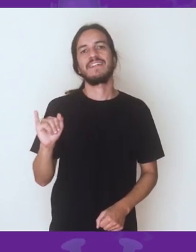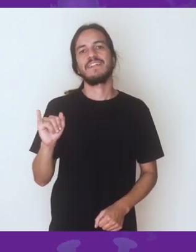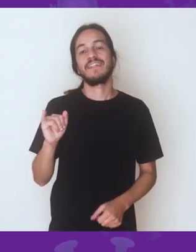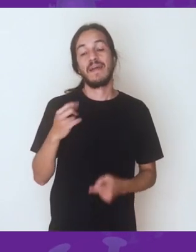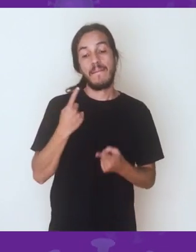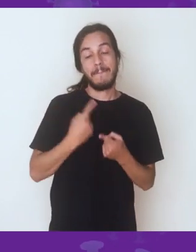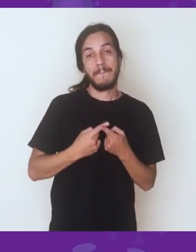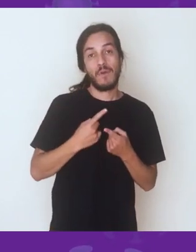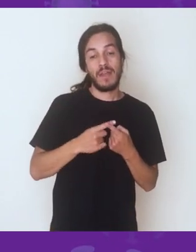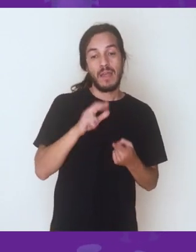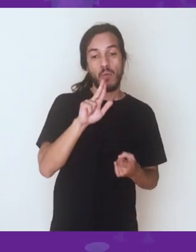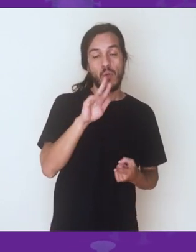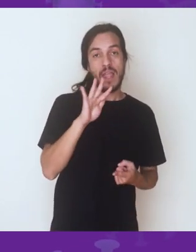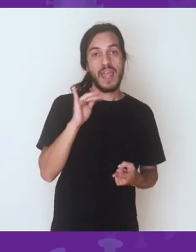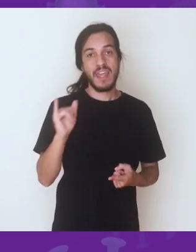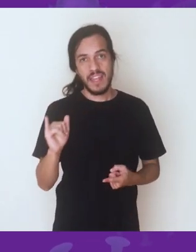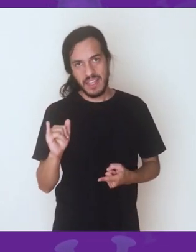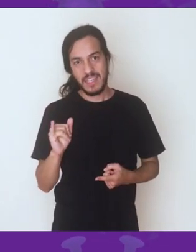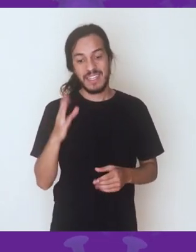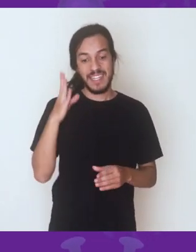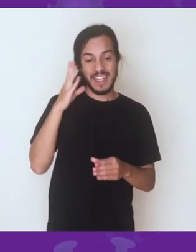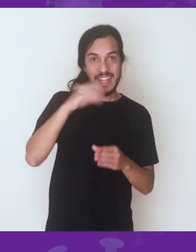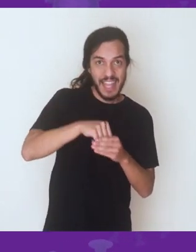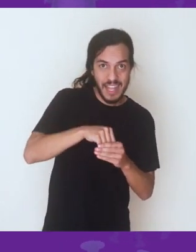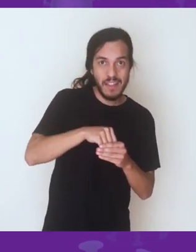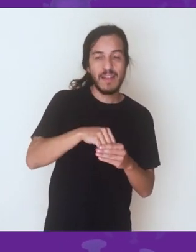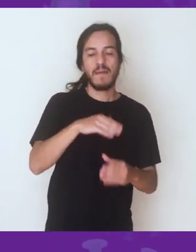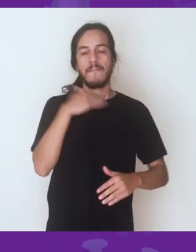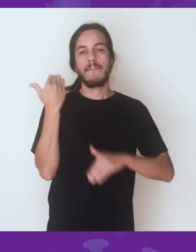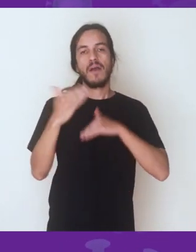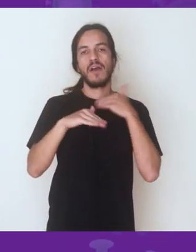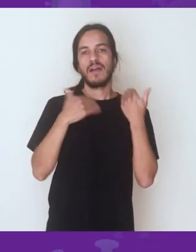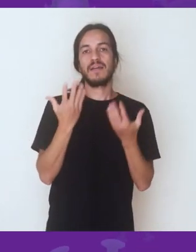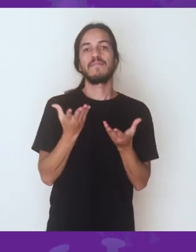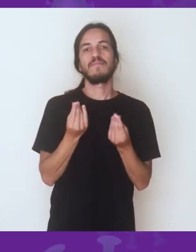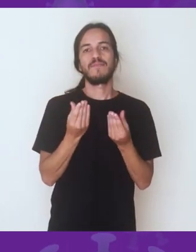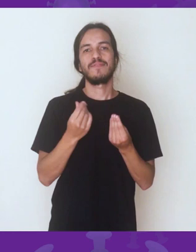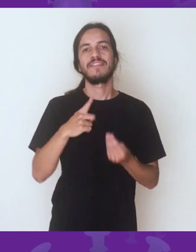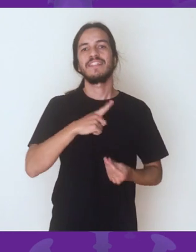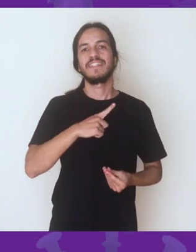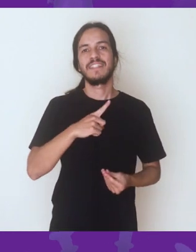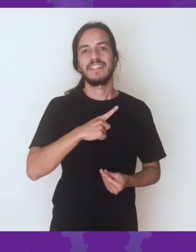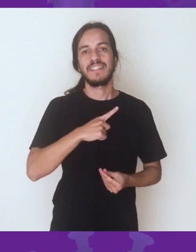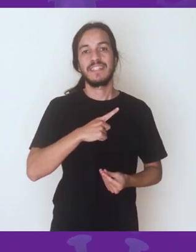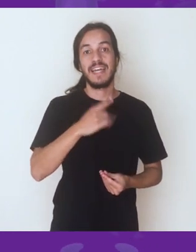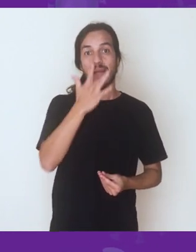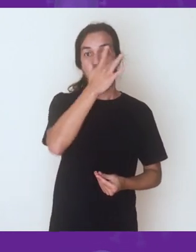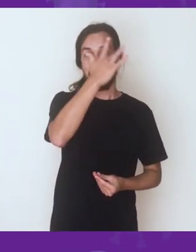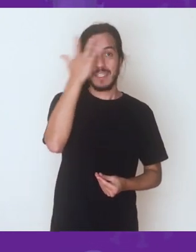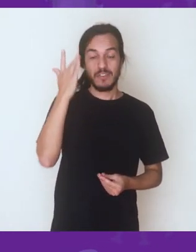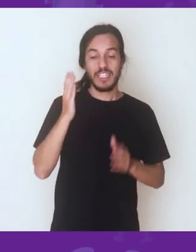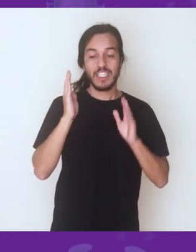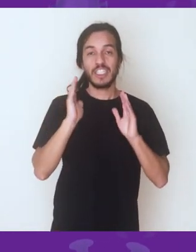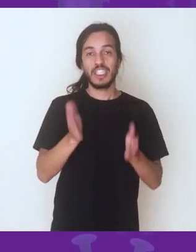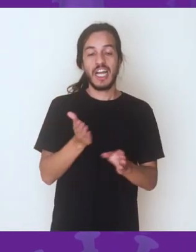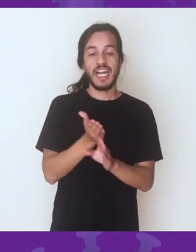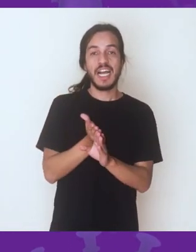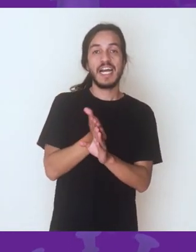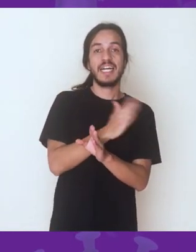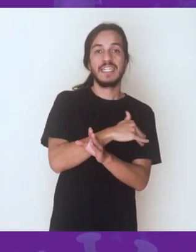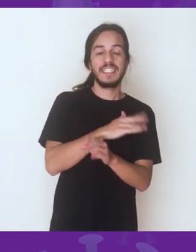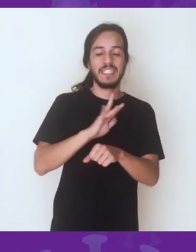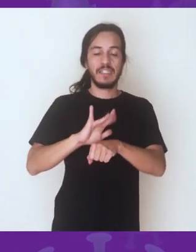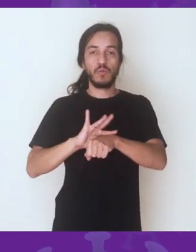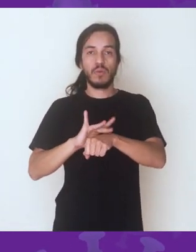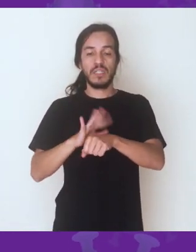a morbidade é muito alta, o risco de eventos adversos é muito alto, o custo é muito alto